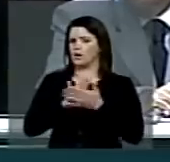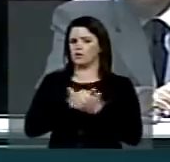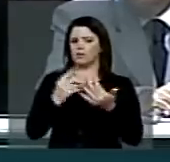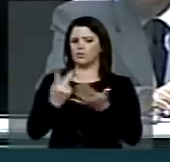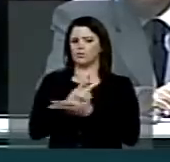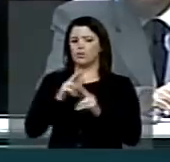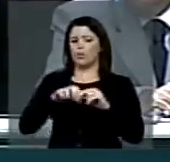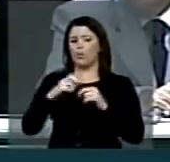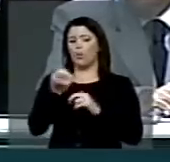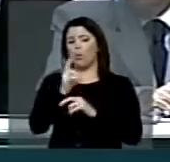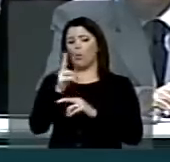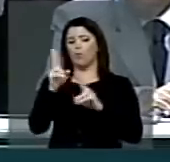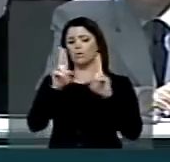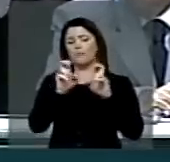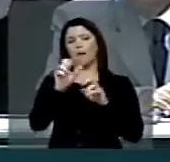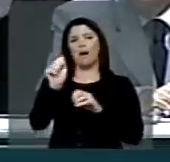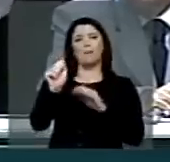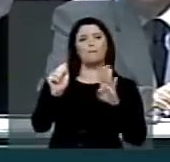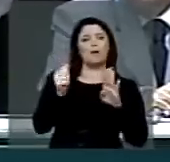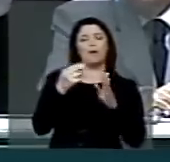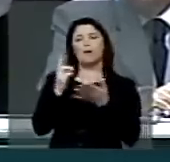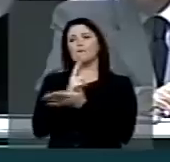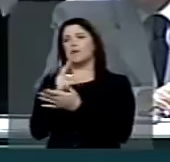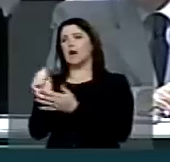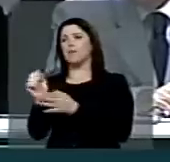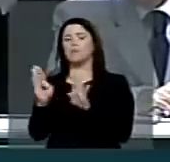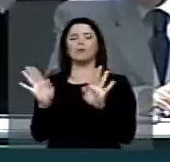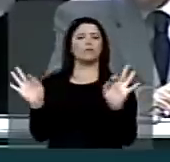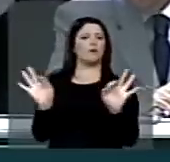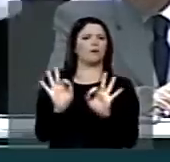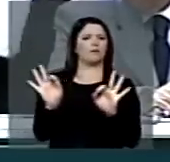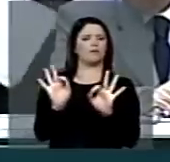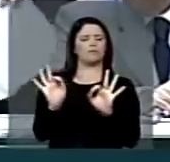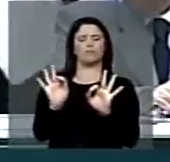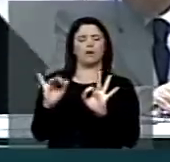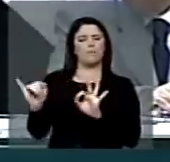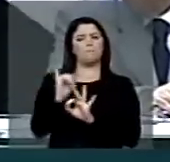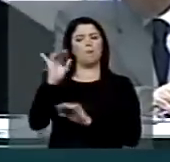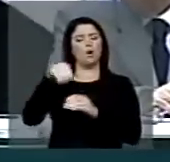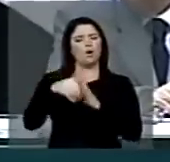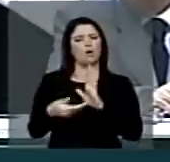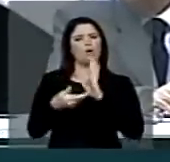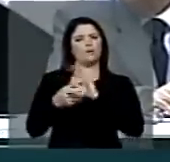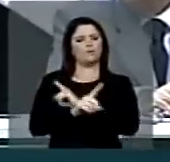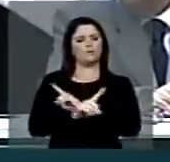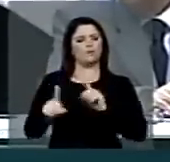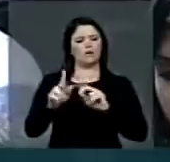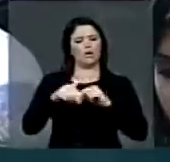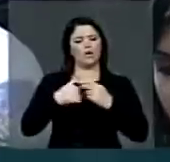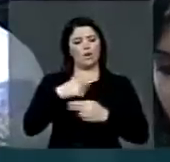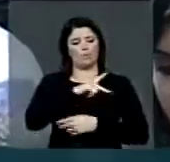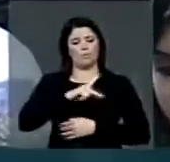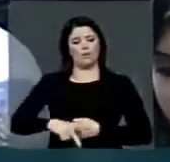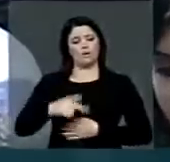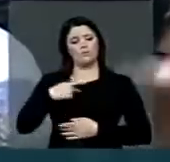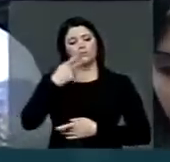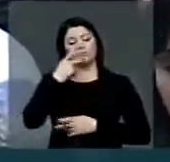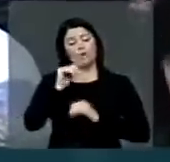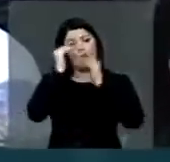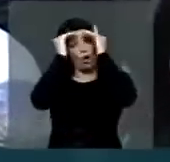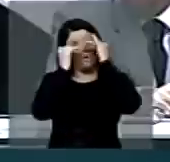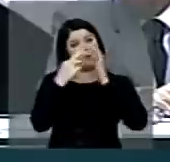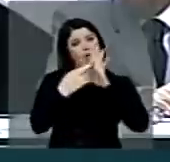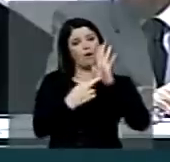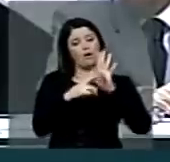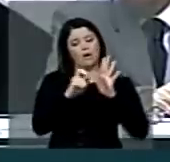matéria AOB, da revista AOB. Não é isso que importa esta Casa. Como o Sr. Presidente tem que fazer cumprir o